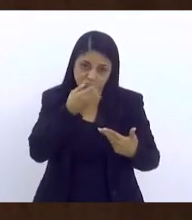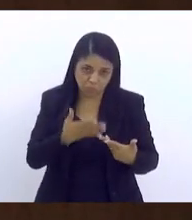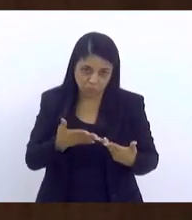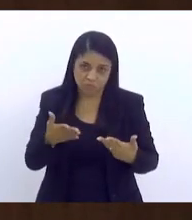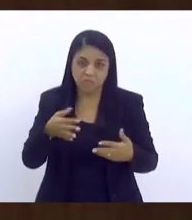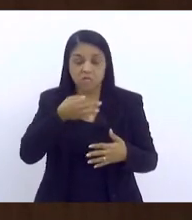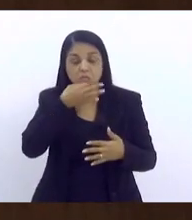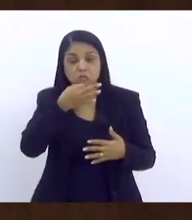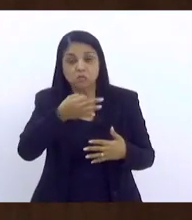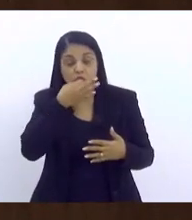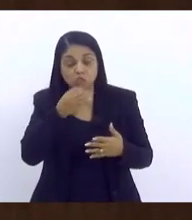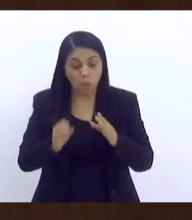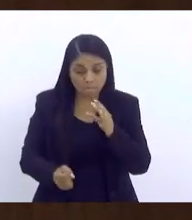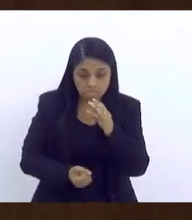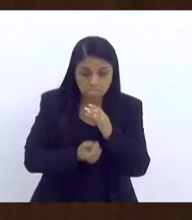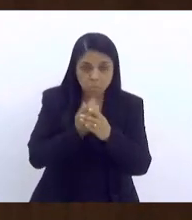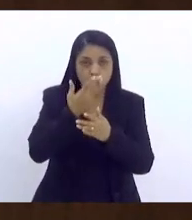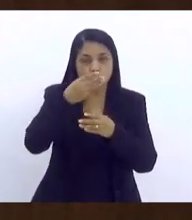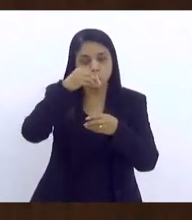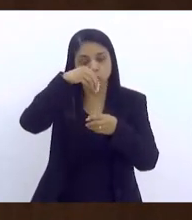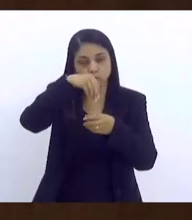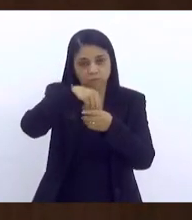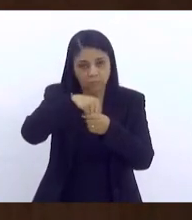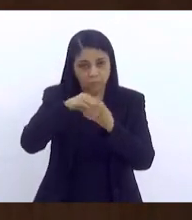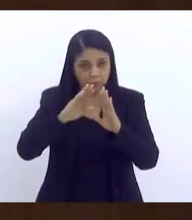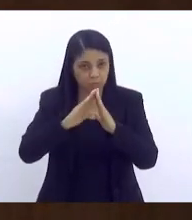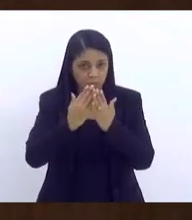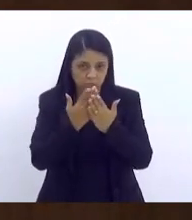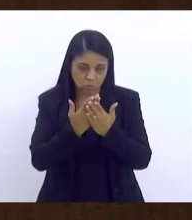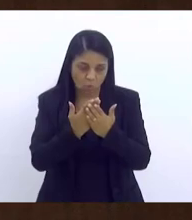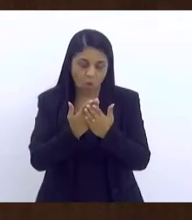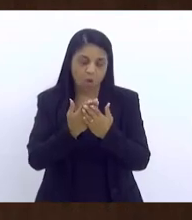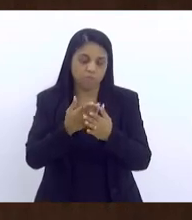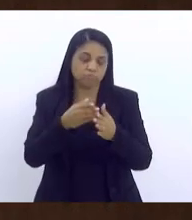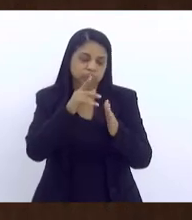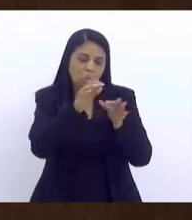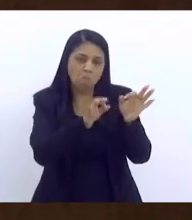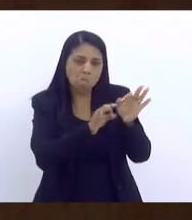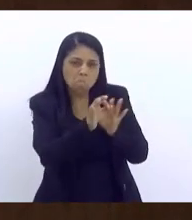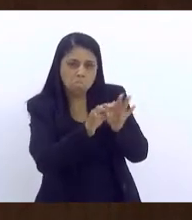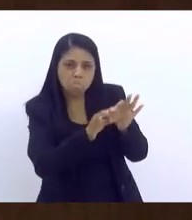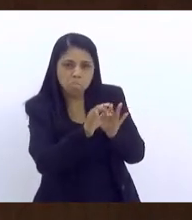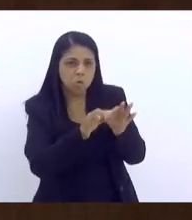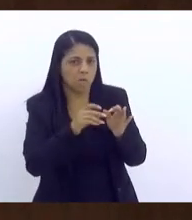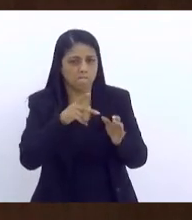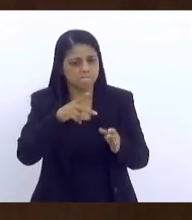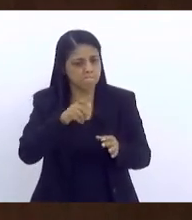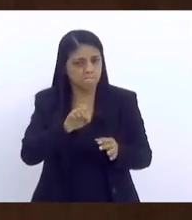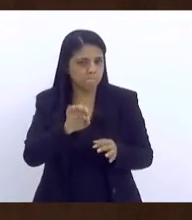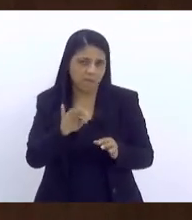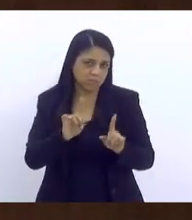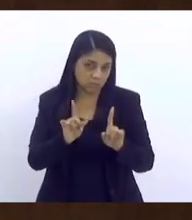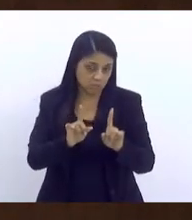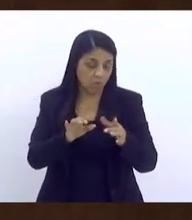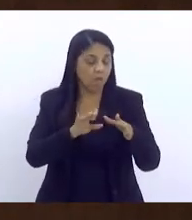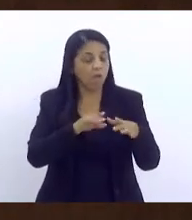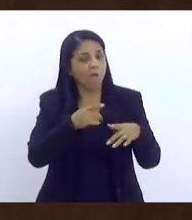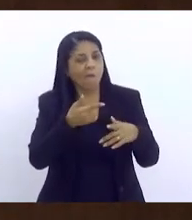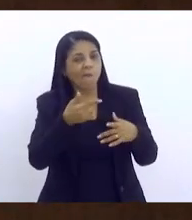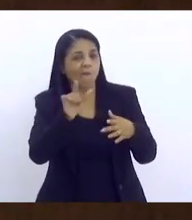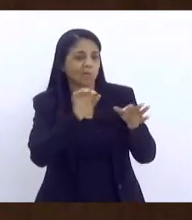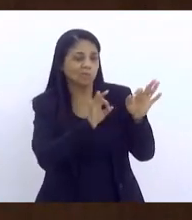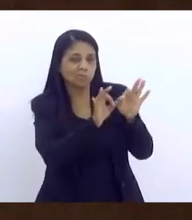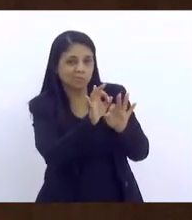para que seja reativado, não o PET, mas sim um programa de enradicação da violência